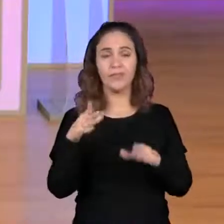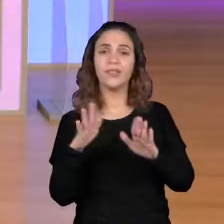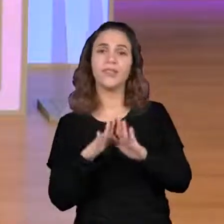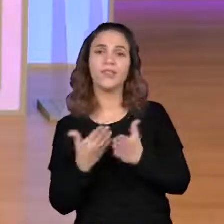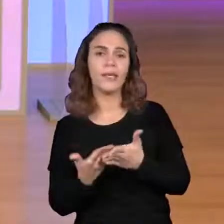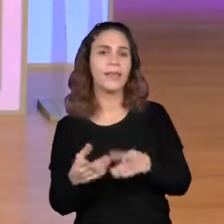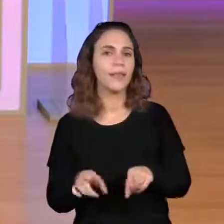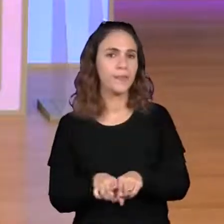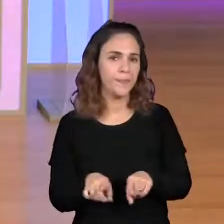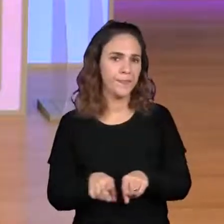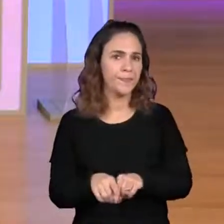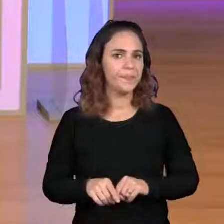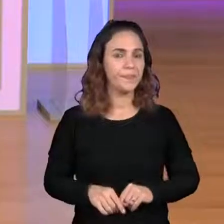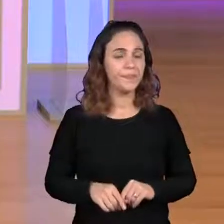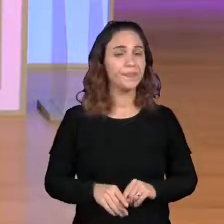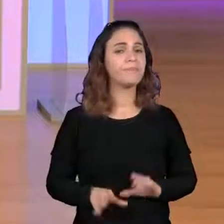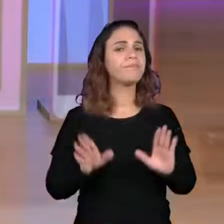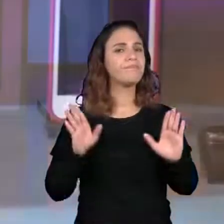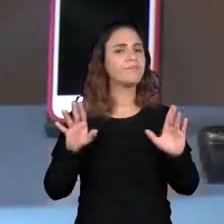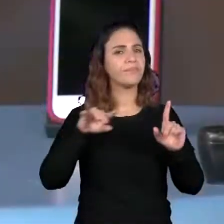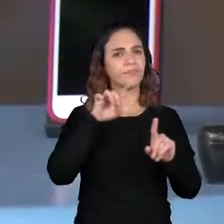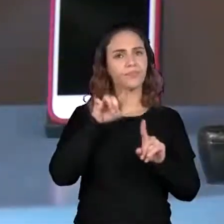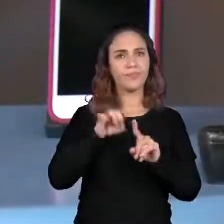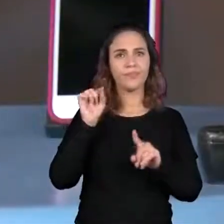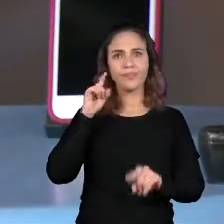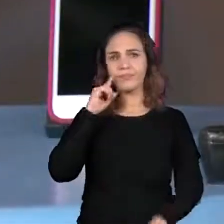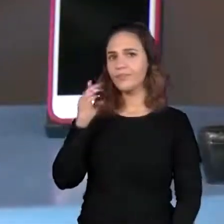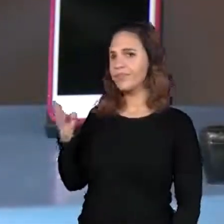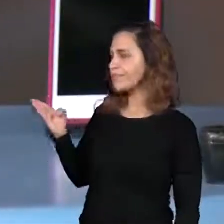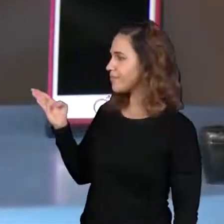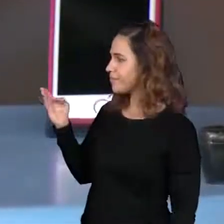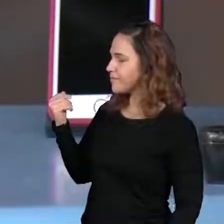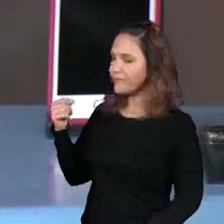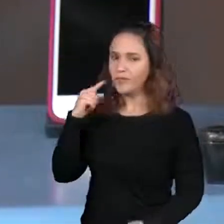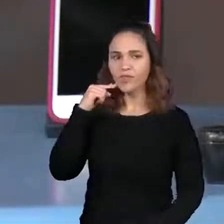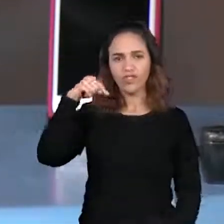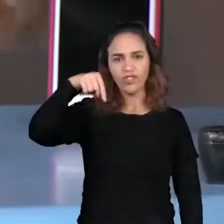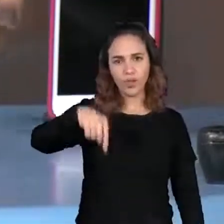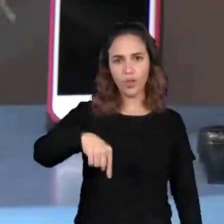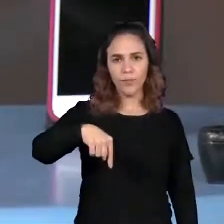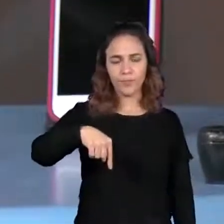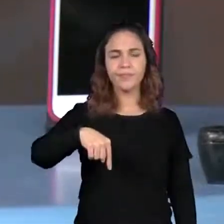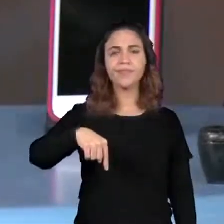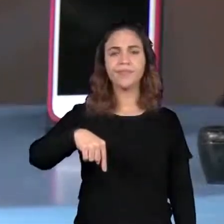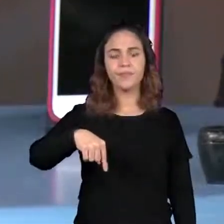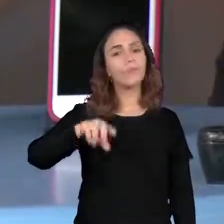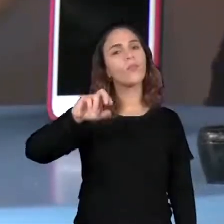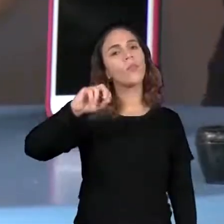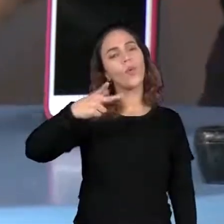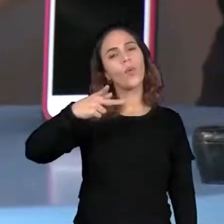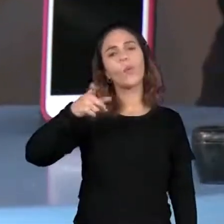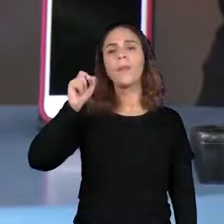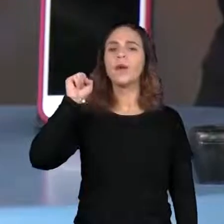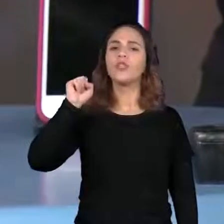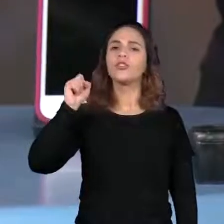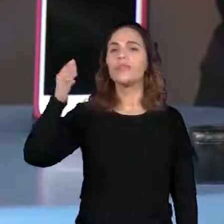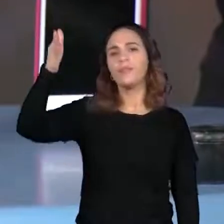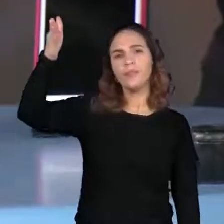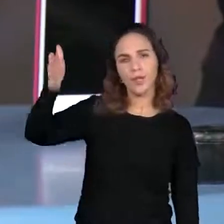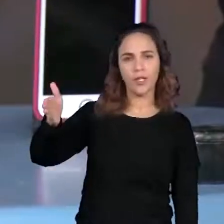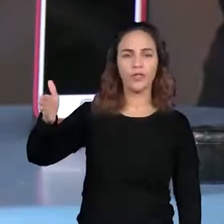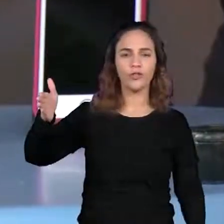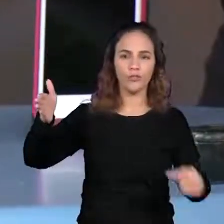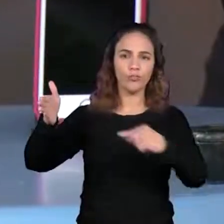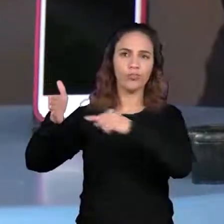escola. A ideia é que o guinomon fique fixo no chão ou numa parede, enfim. E